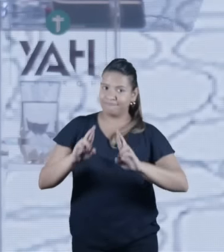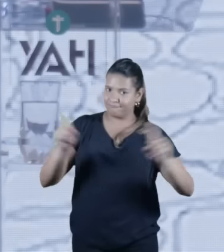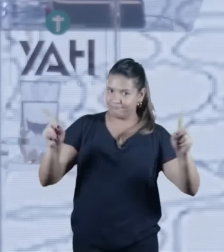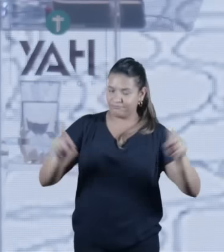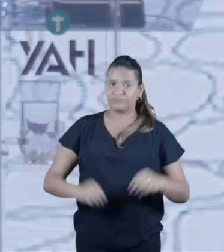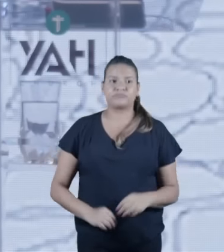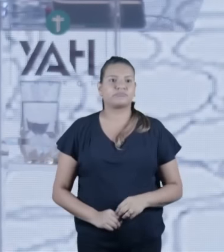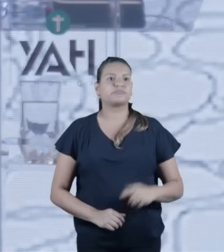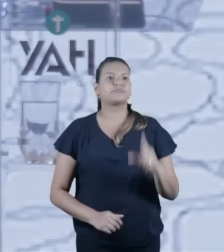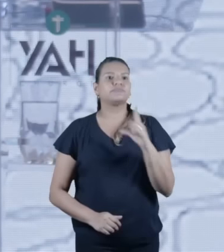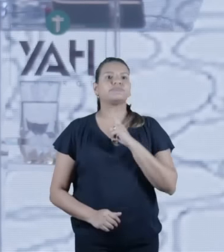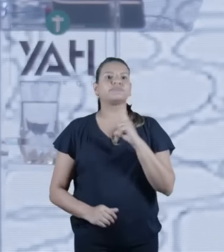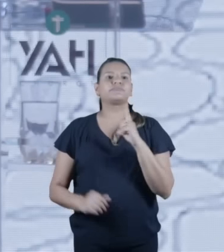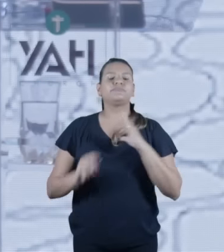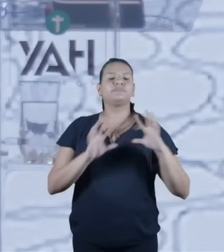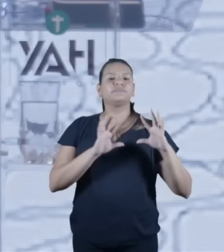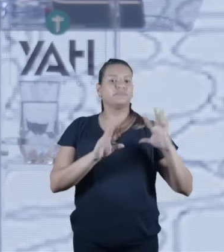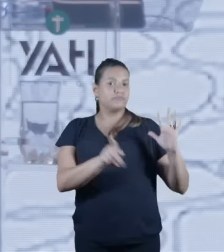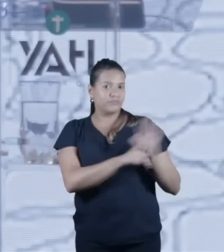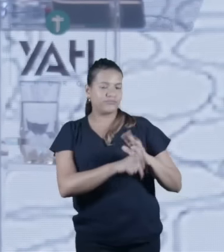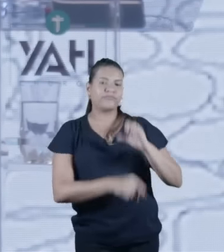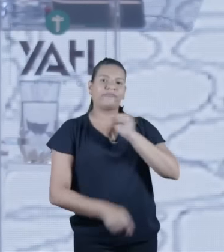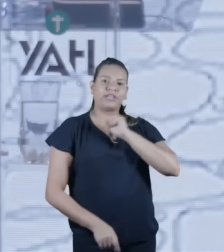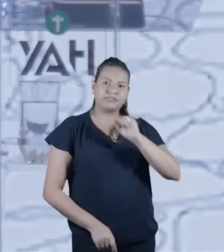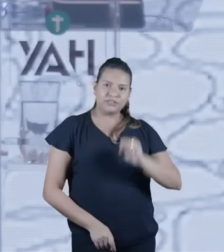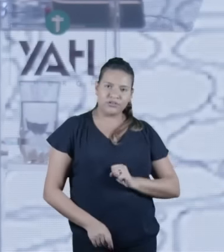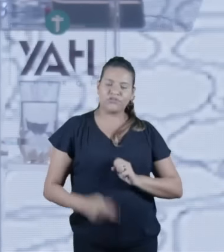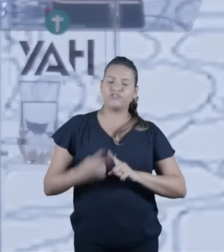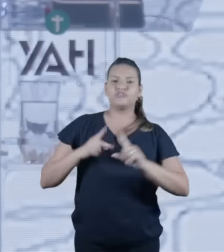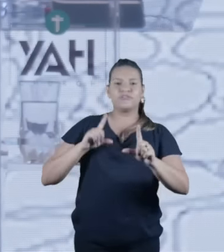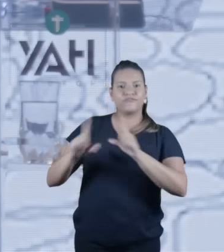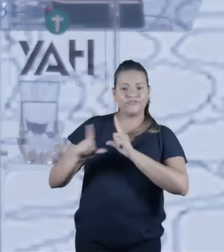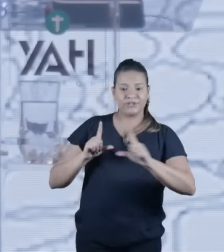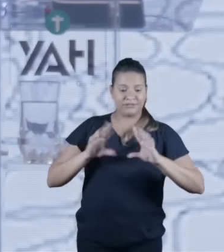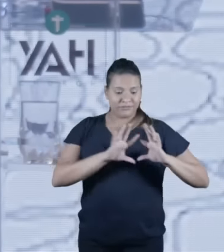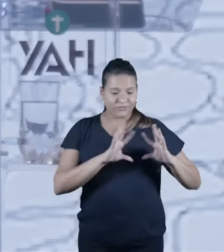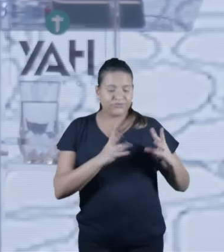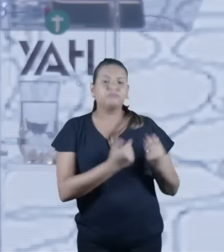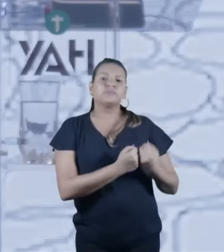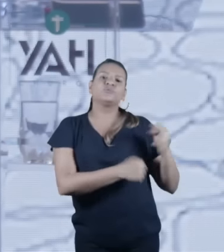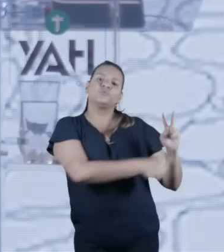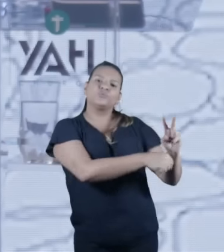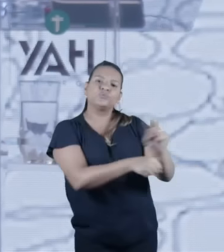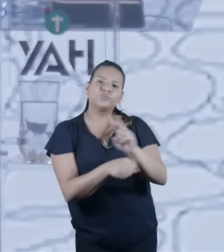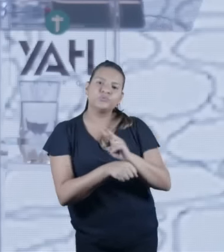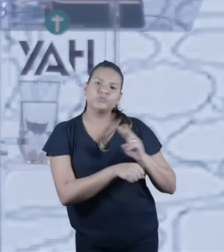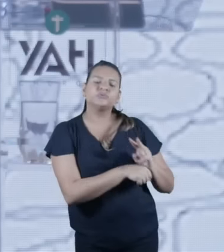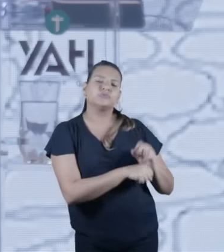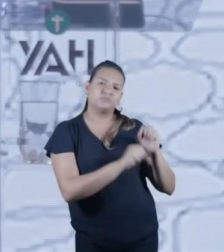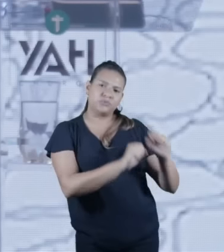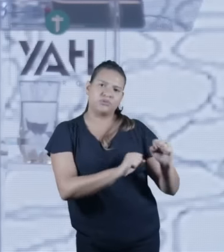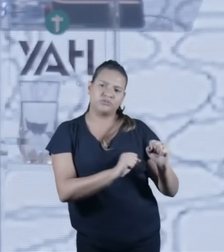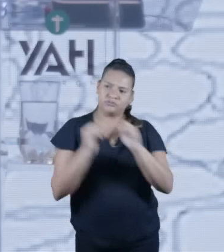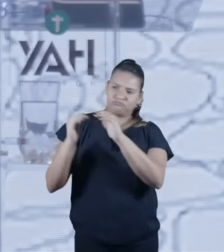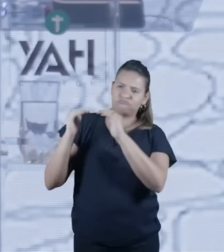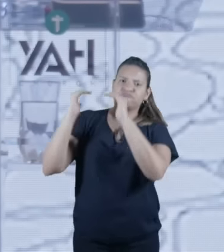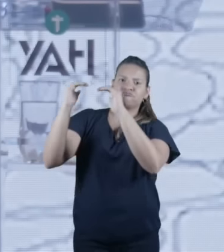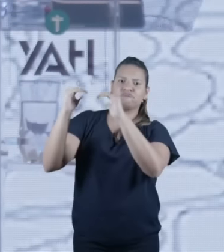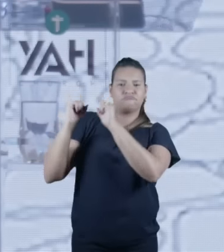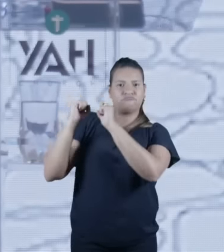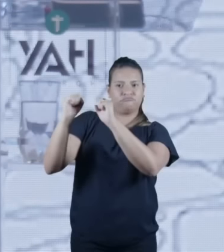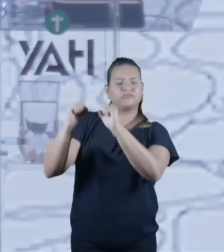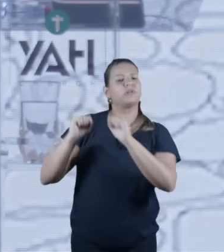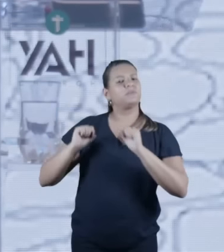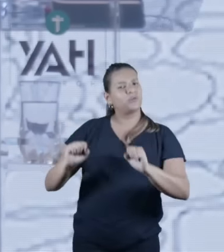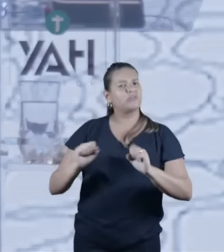de sacerdotes e os levitas eles cuidavam do templo eles podem cuidar de sinagogas mas qualquer judeu pode cuidar